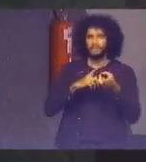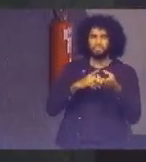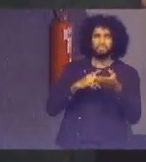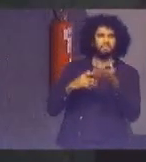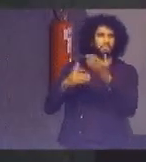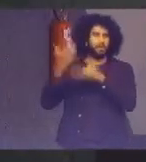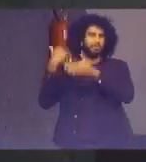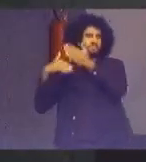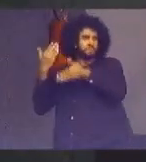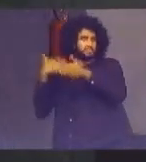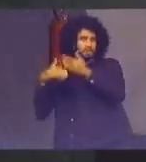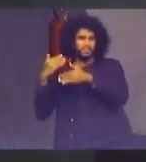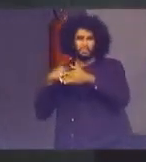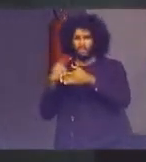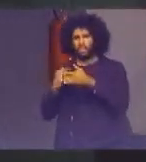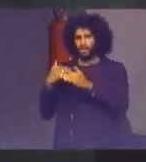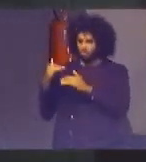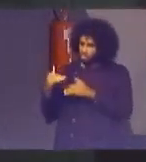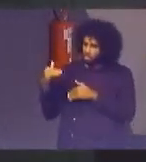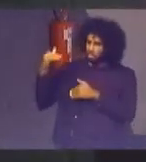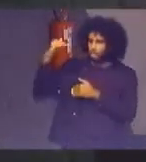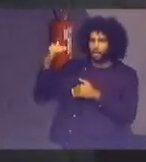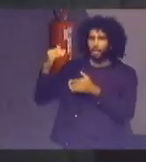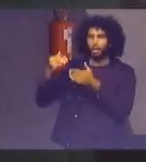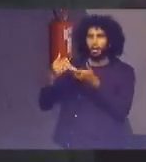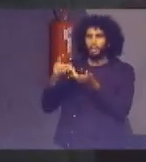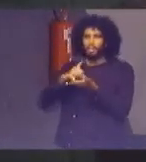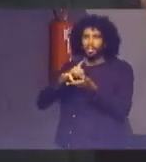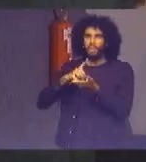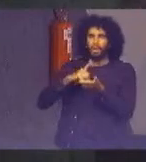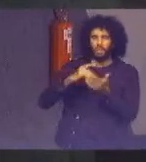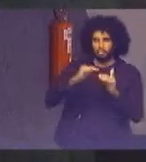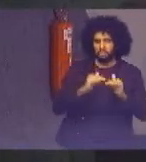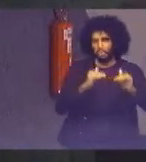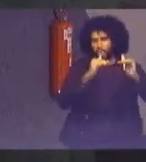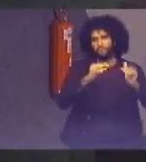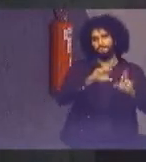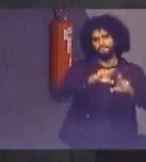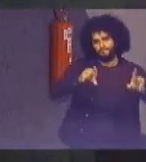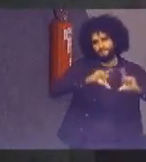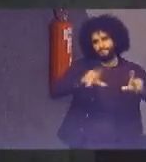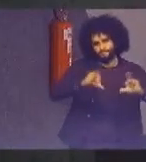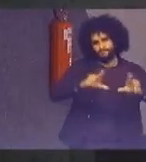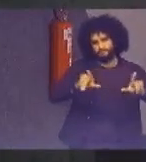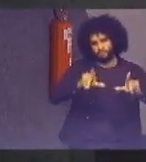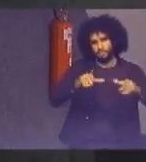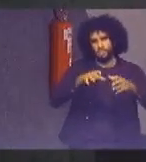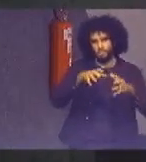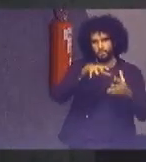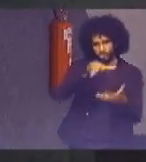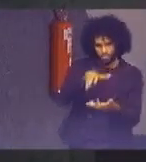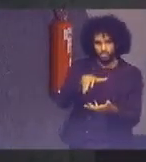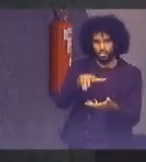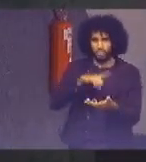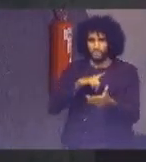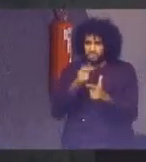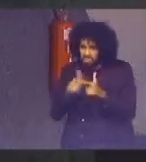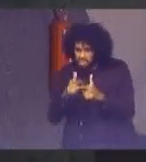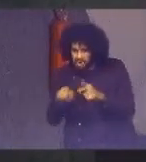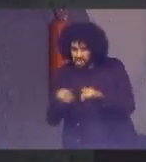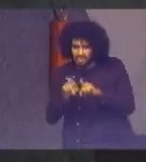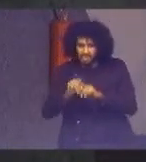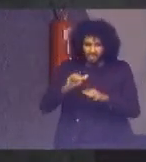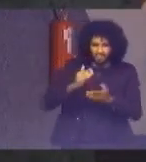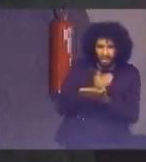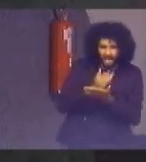criados. Para hoje, o tamanho, a dimensão, a escala dos nossos problemas e os nossos desafios